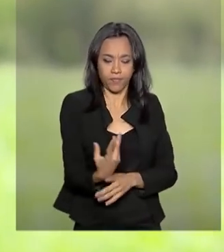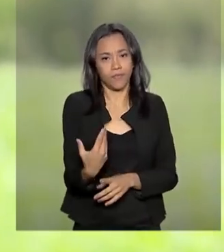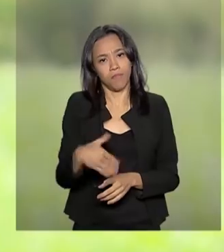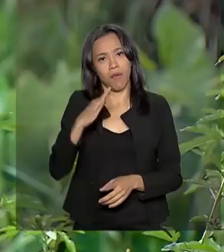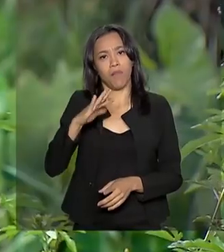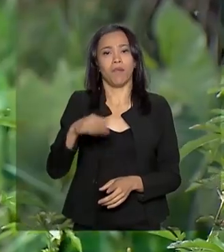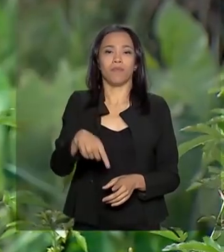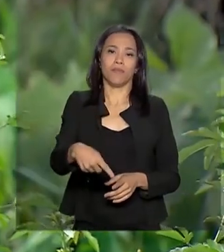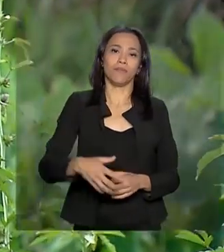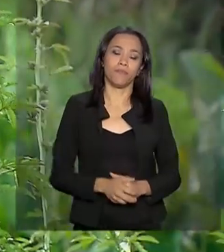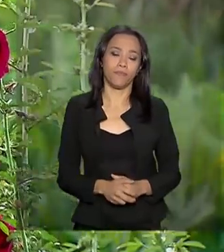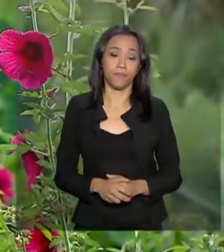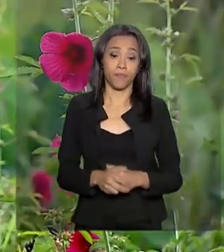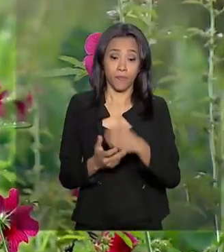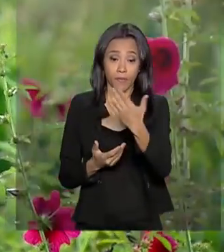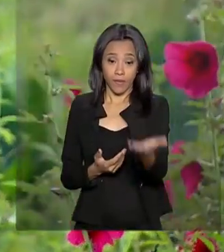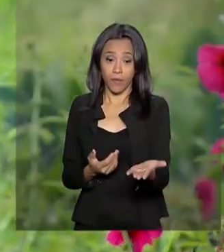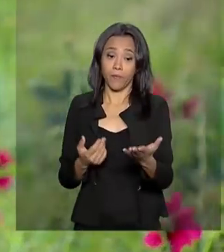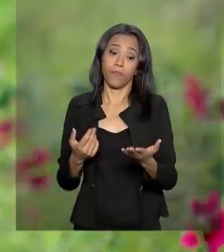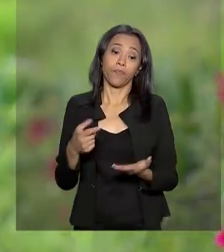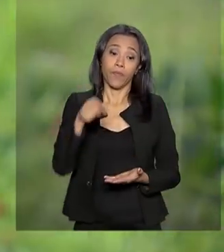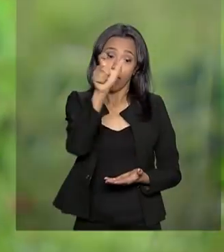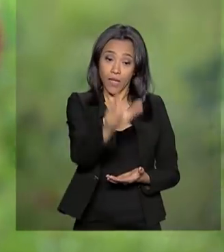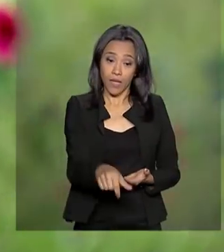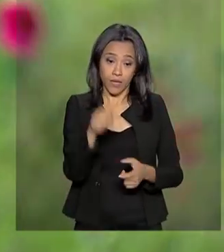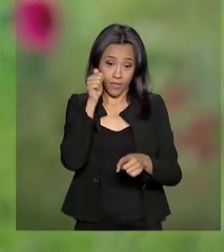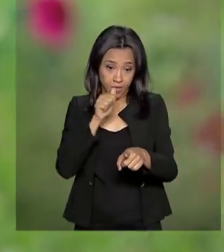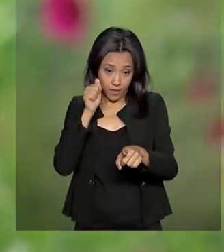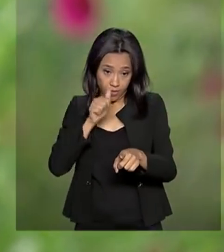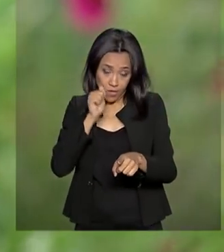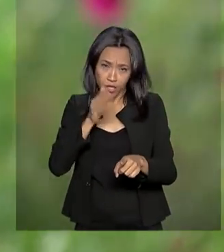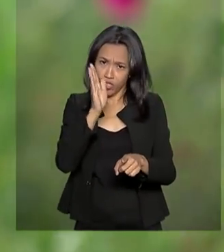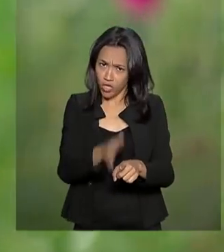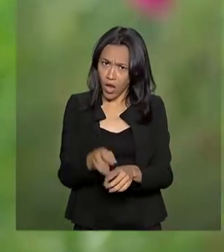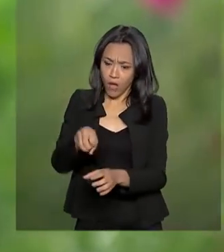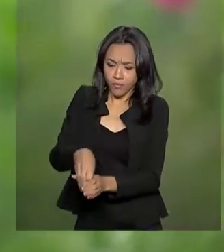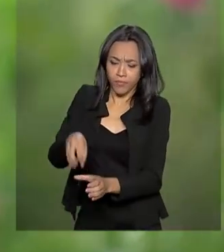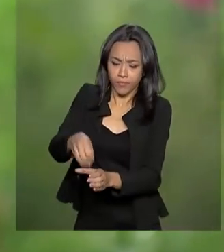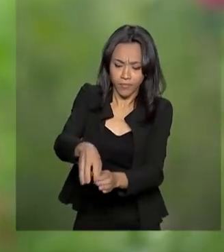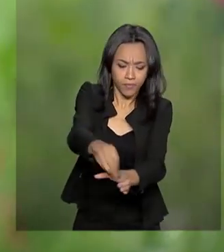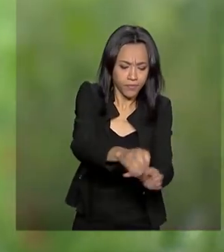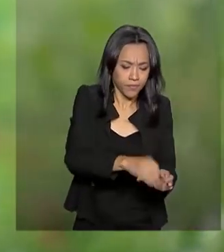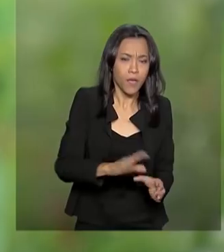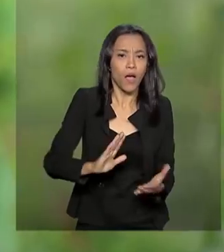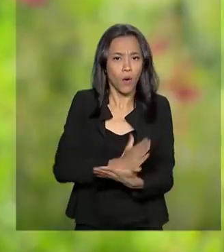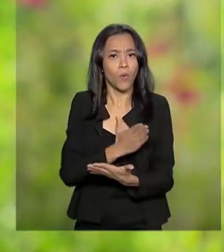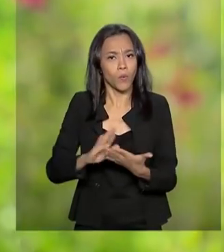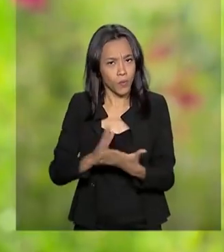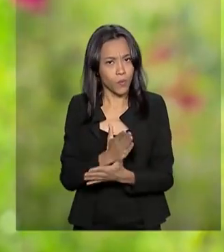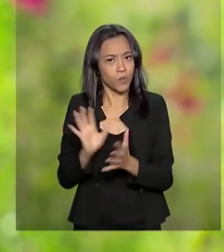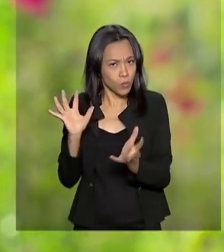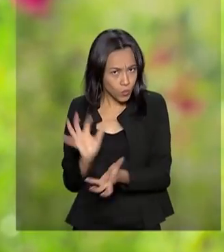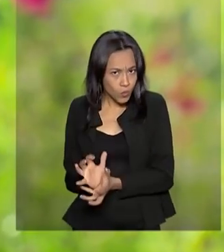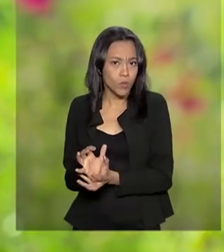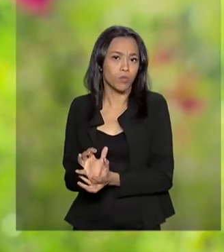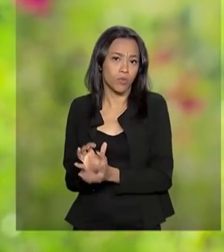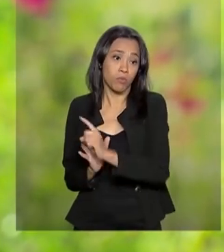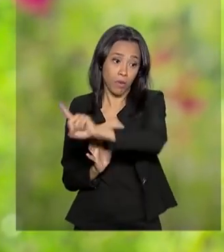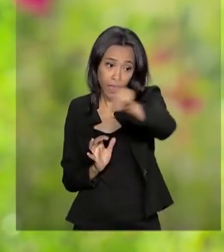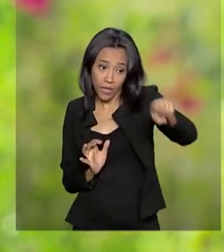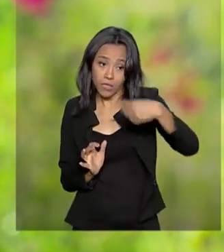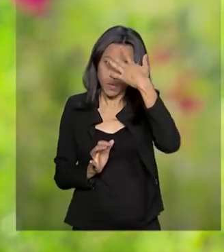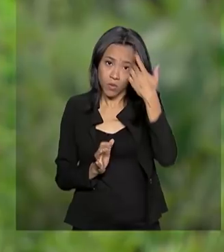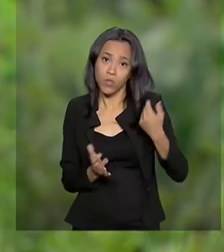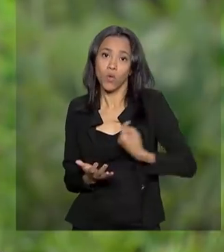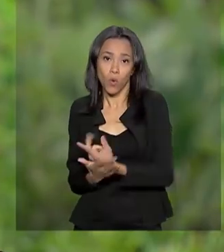produtiva possível. A agricultora sentada Tânia já cultiva algumas folhagens punk para o consumo da comunidade,